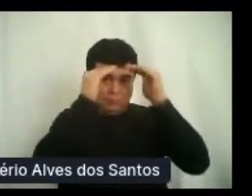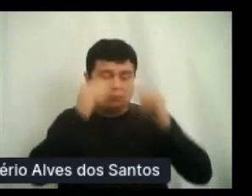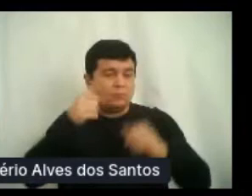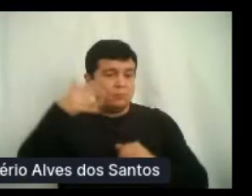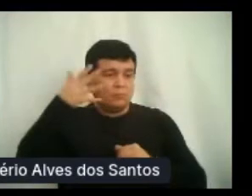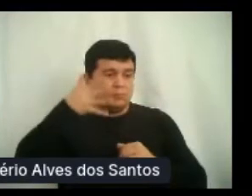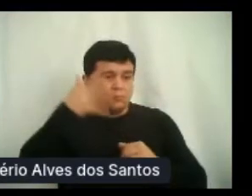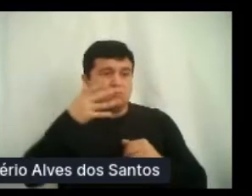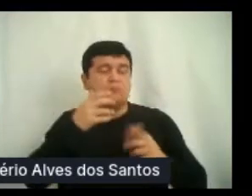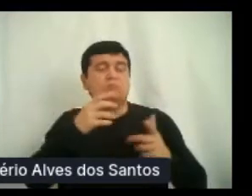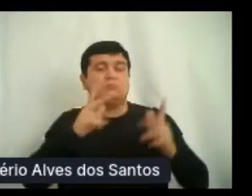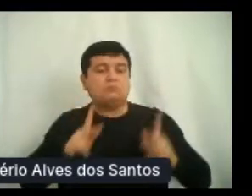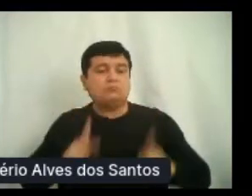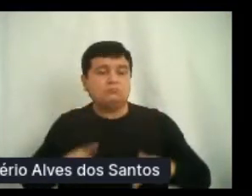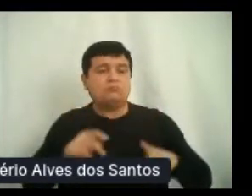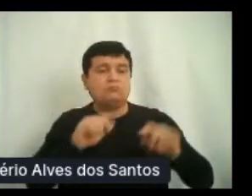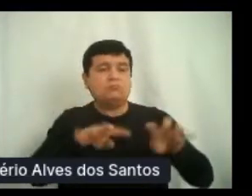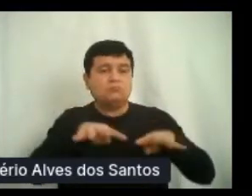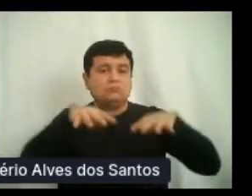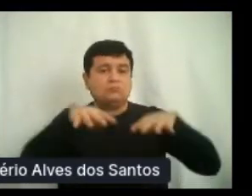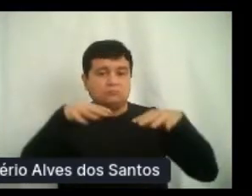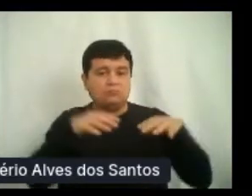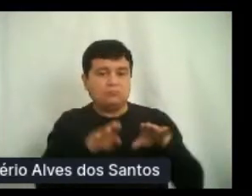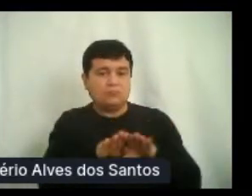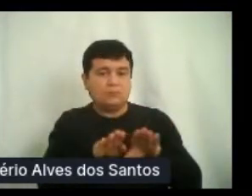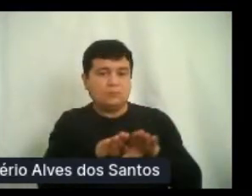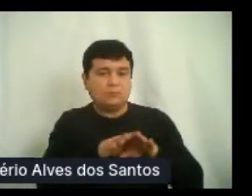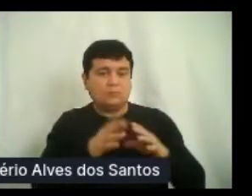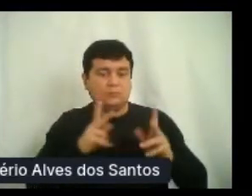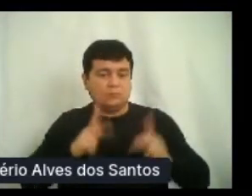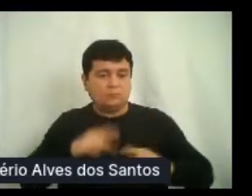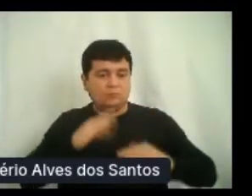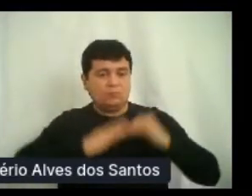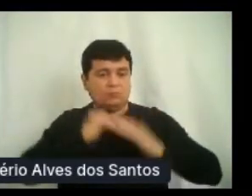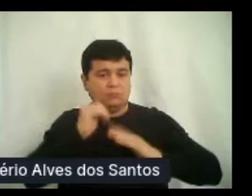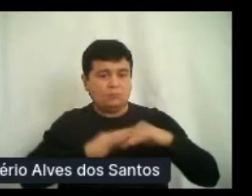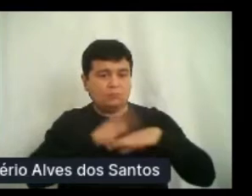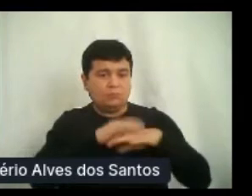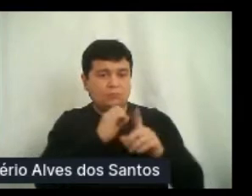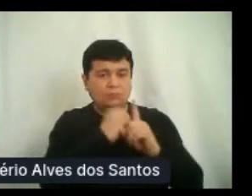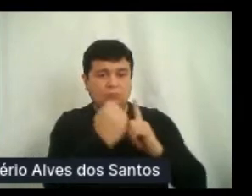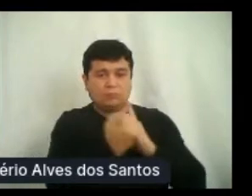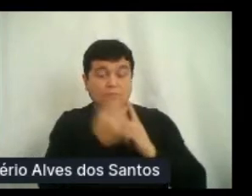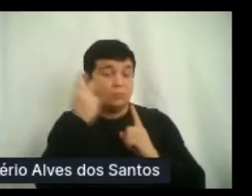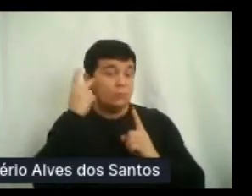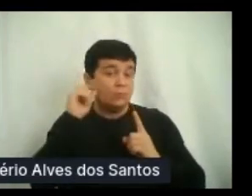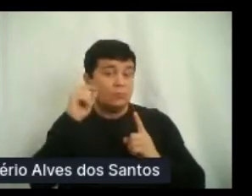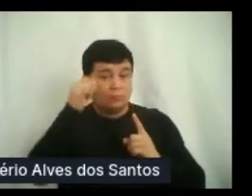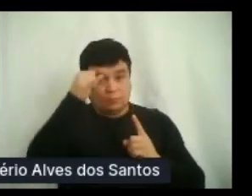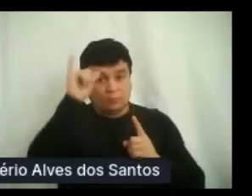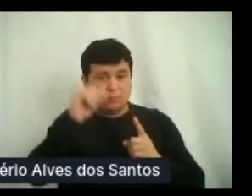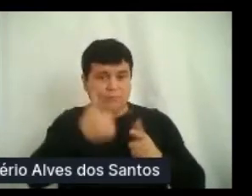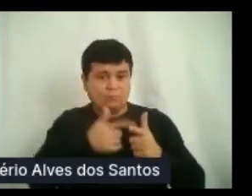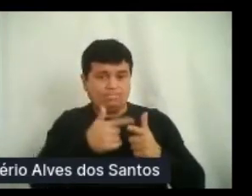colaboradores ou quaisquer membros da comunidade desse evento, para proteger o público de danos e perigos morais.